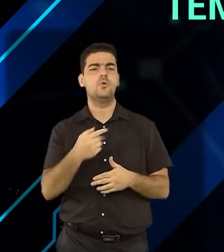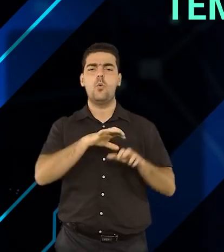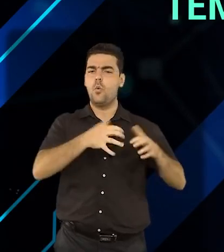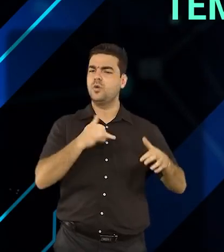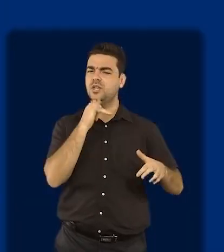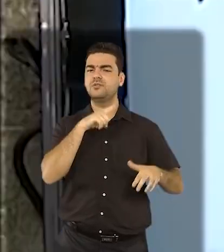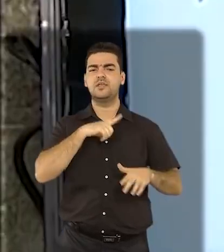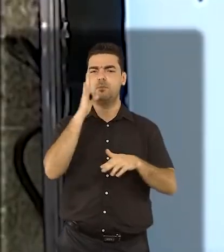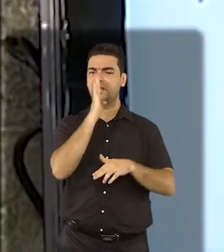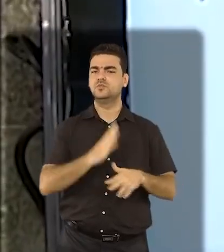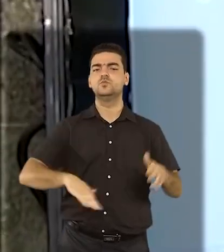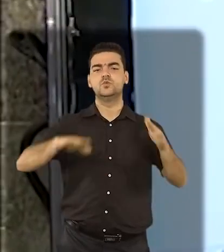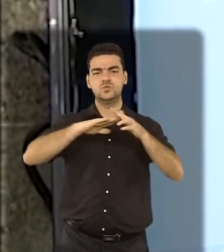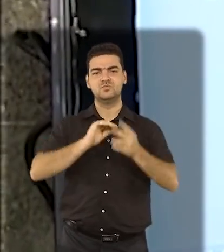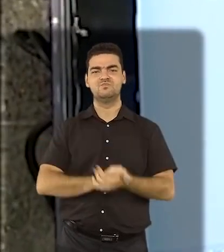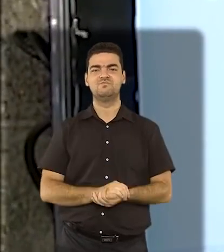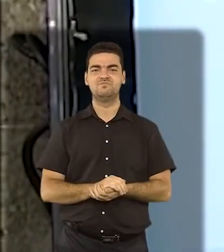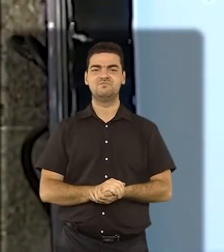urnas.